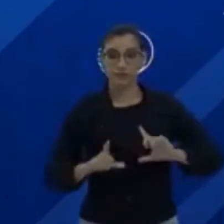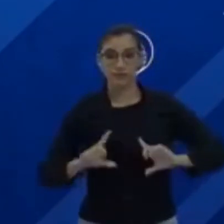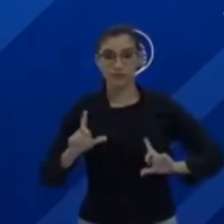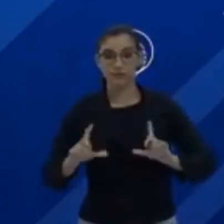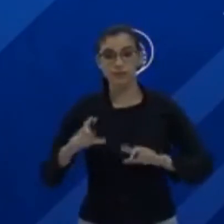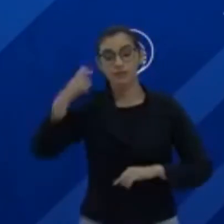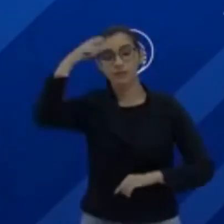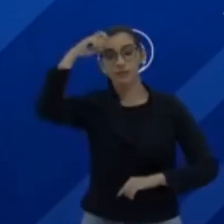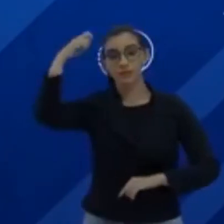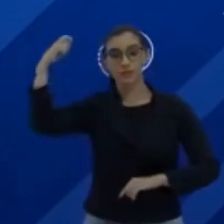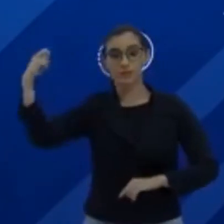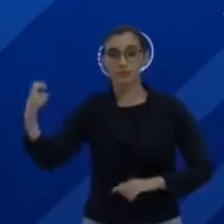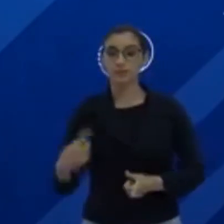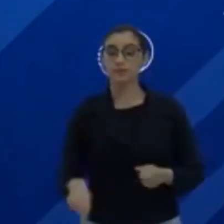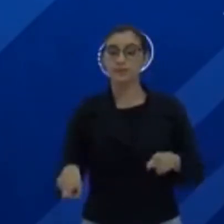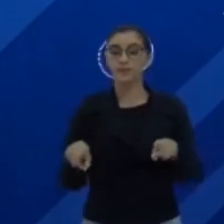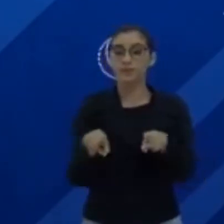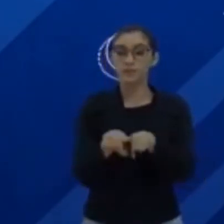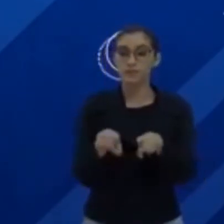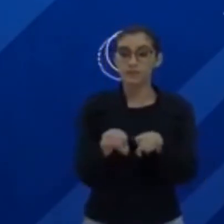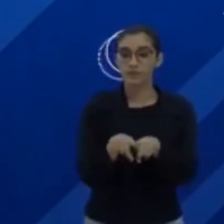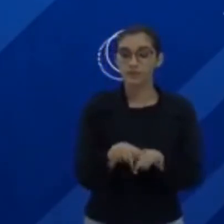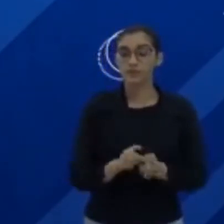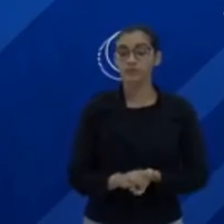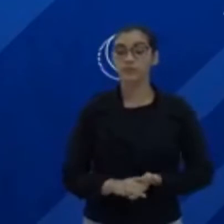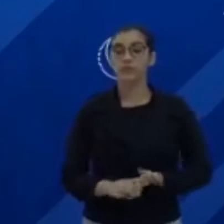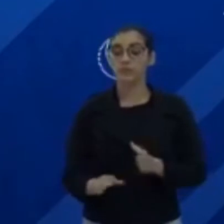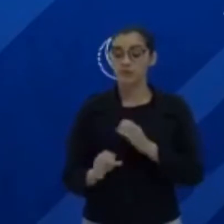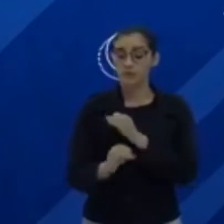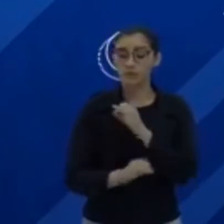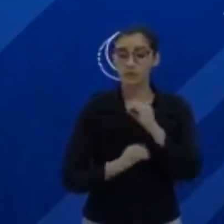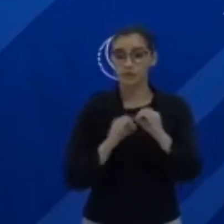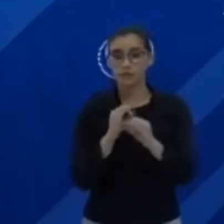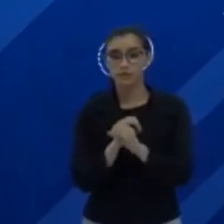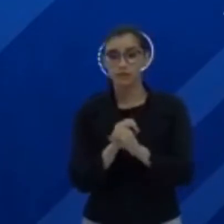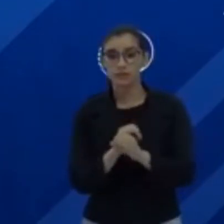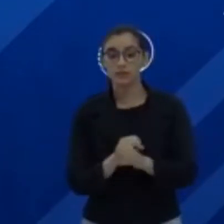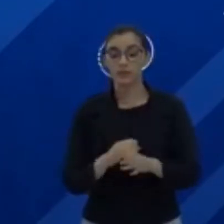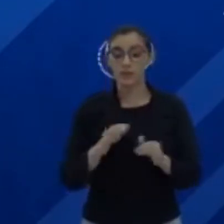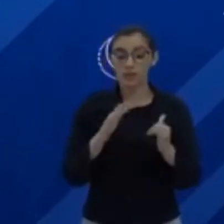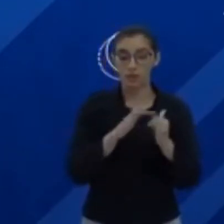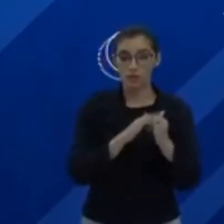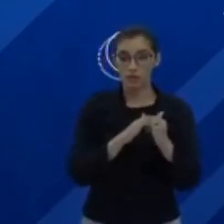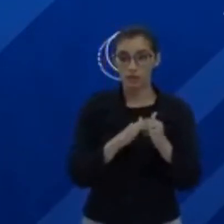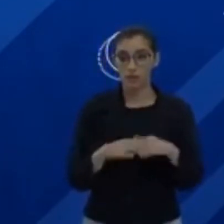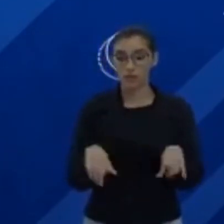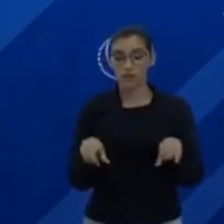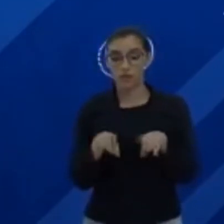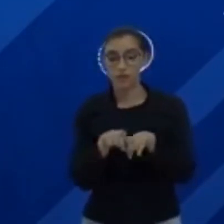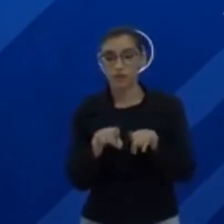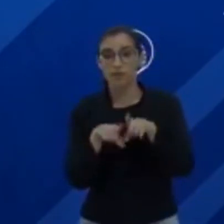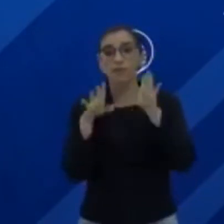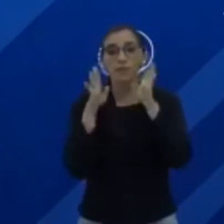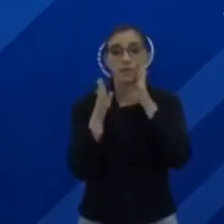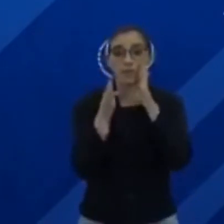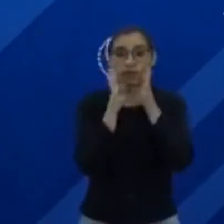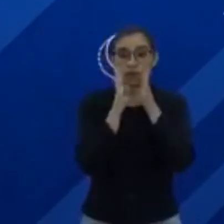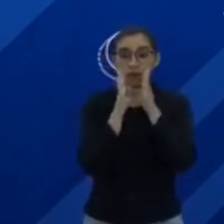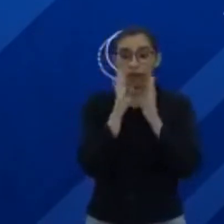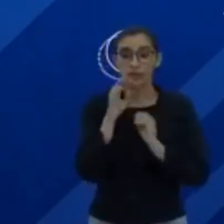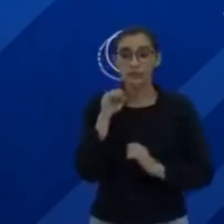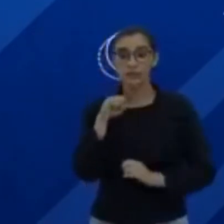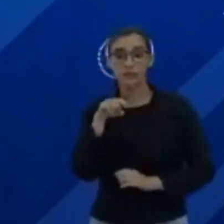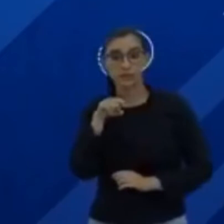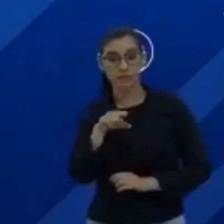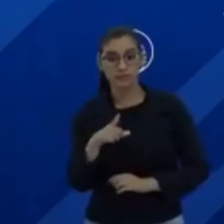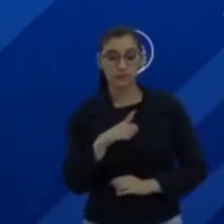TV Cultura e também através da internet pelo Portal Cultura, no YouTube e também na página do Facebook. Se você tem o